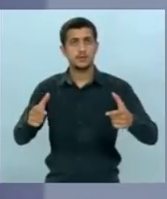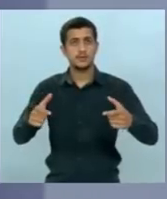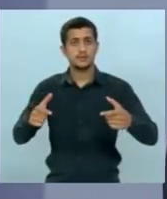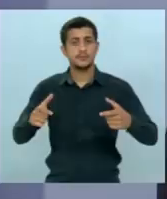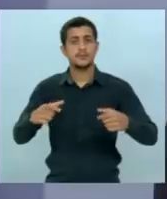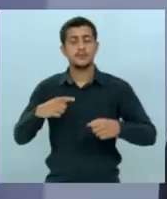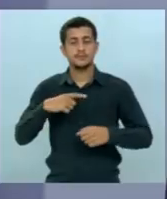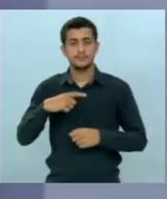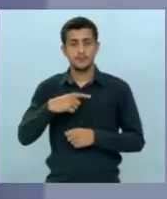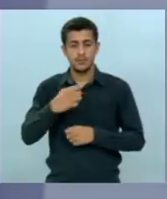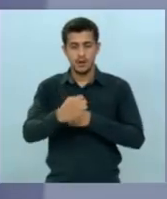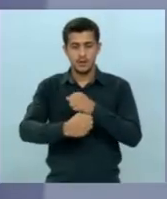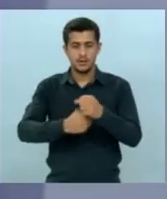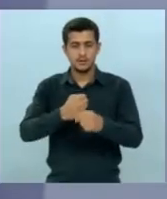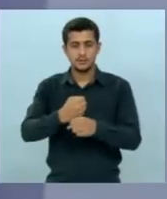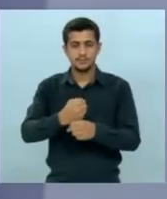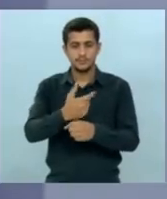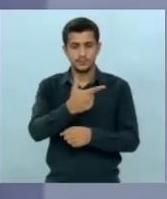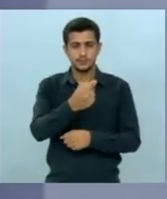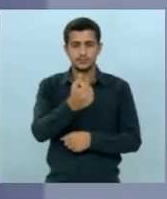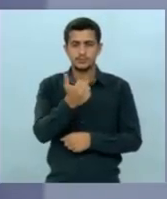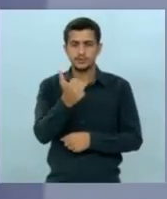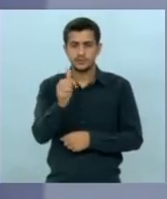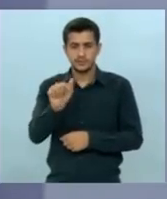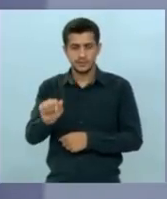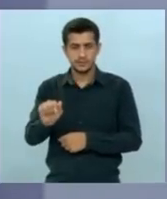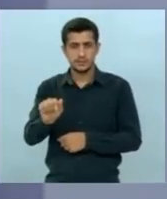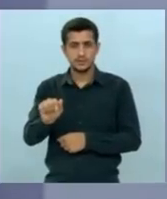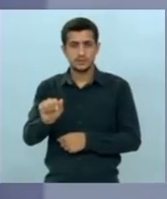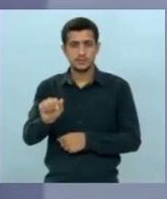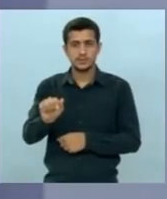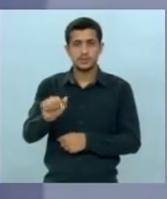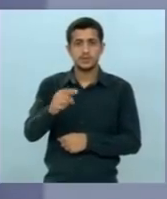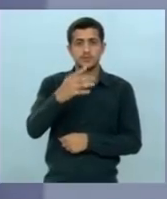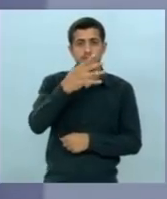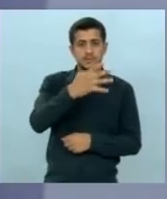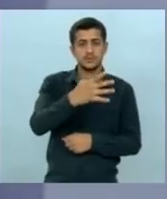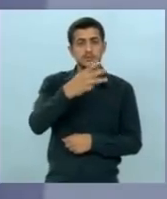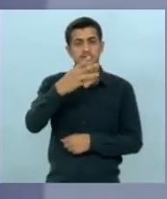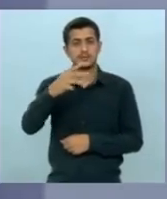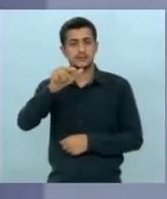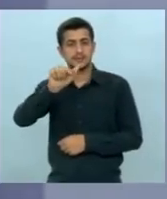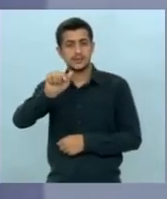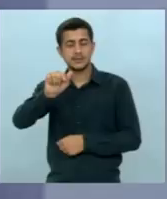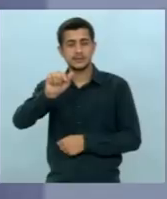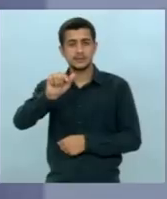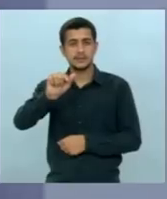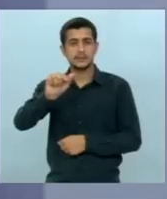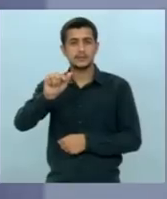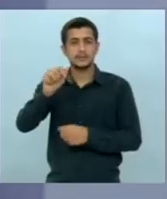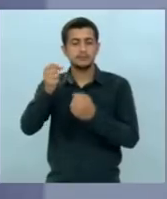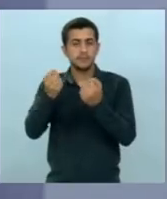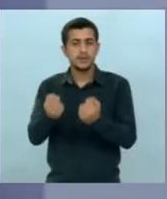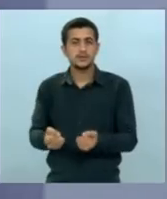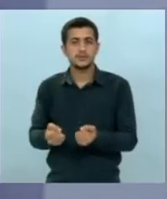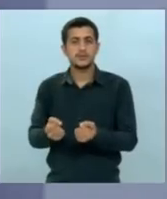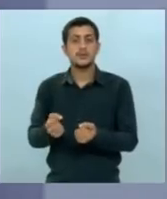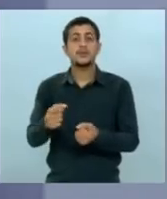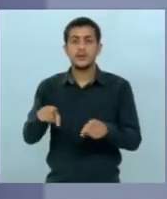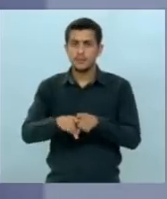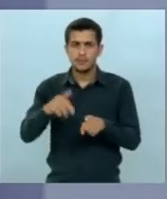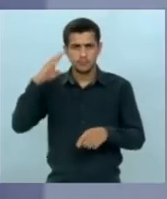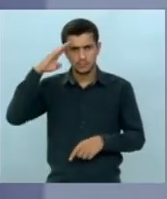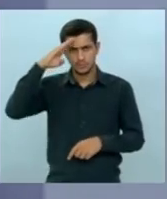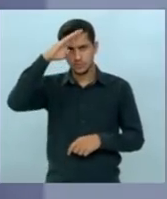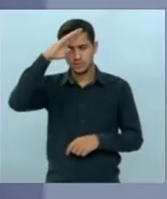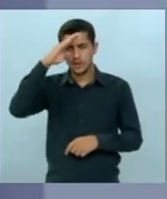2017 nós aprendemos 437 toneladas e esses dias o Bolsonaro elogiou